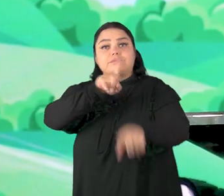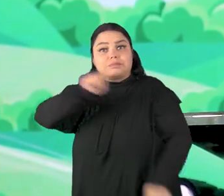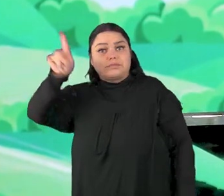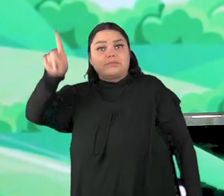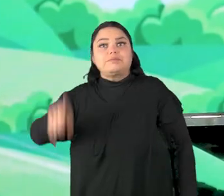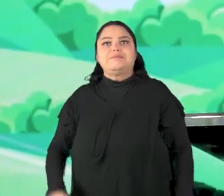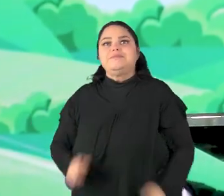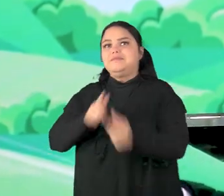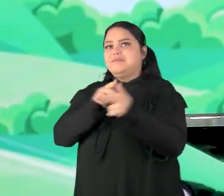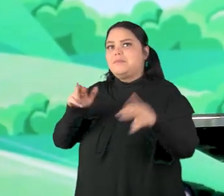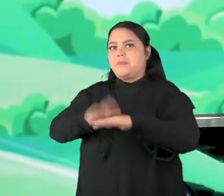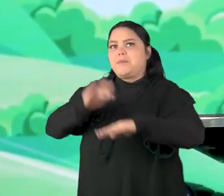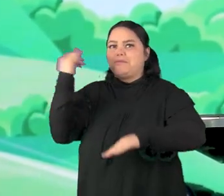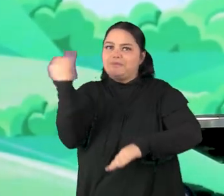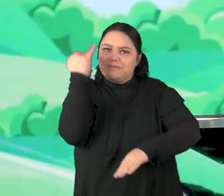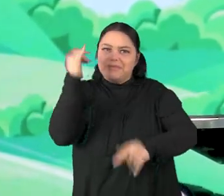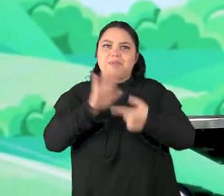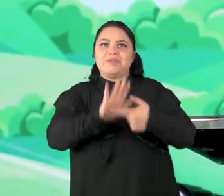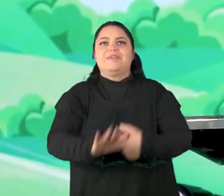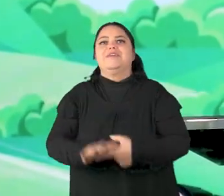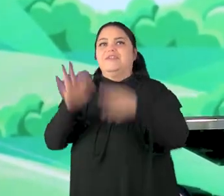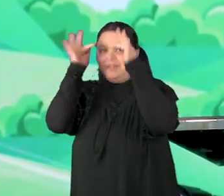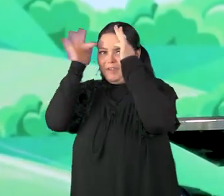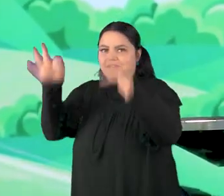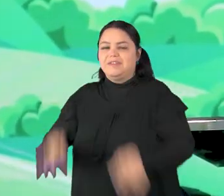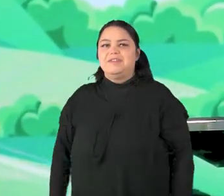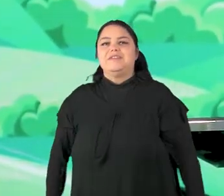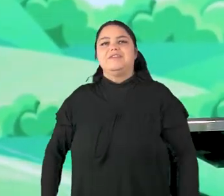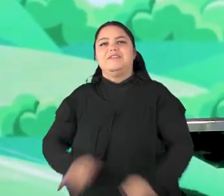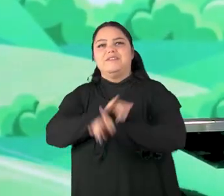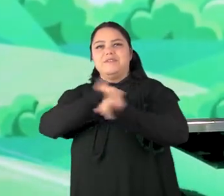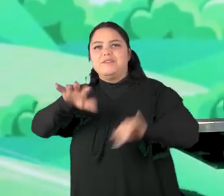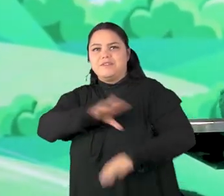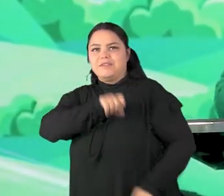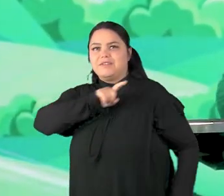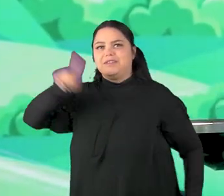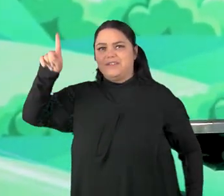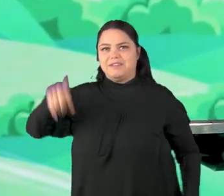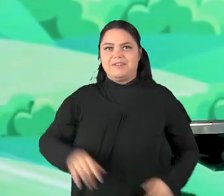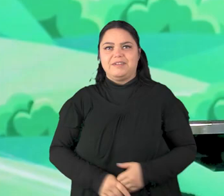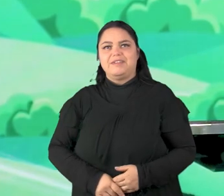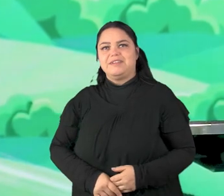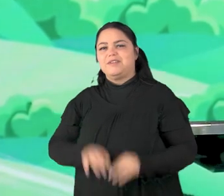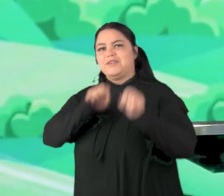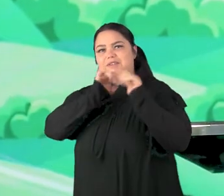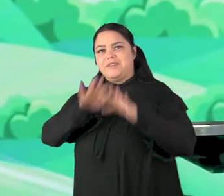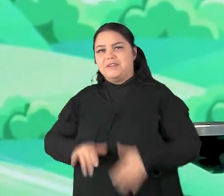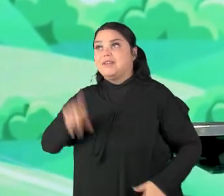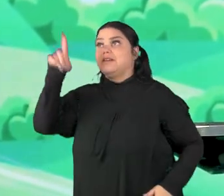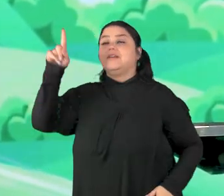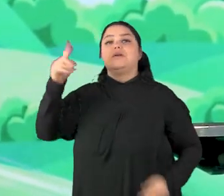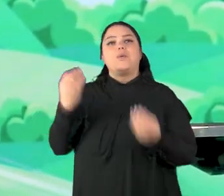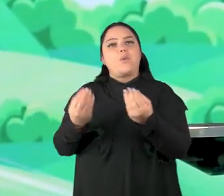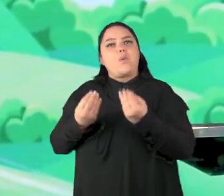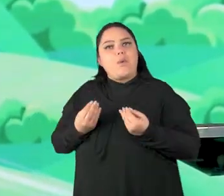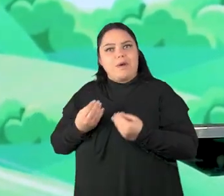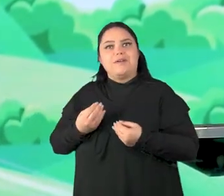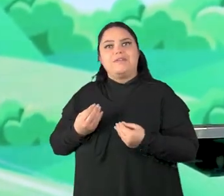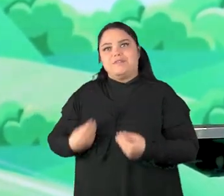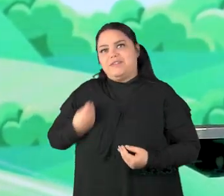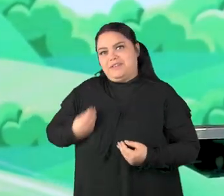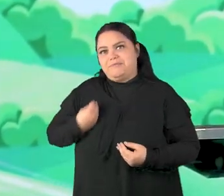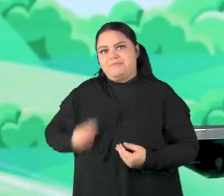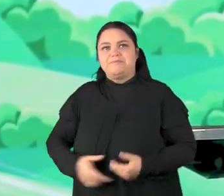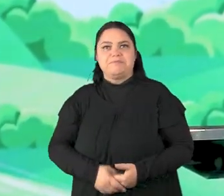E uma das coisas que a gente pode demonstrar a lealdade é falando do amor dele, das bênçãos que ele dá pras